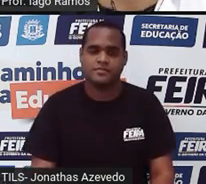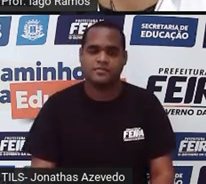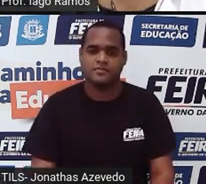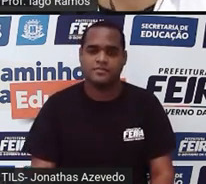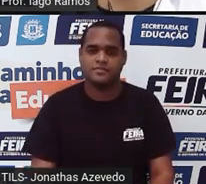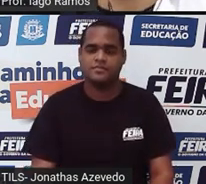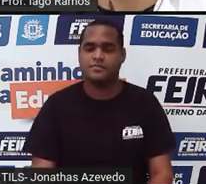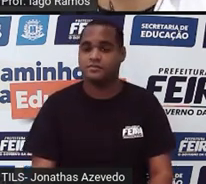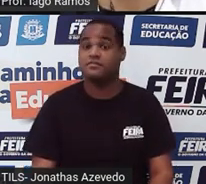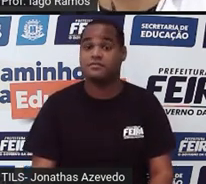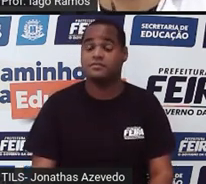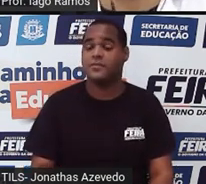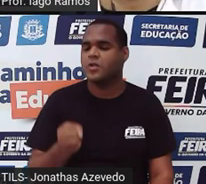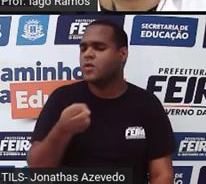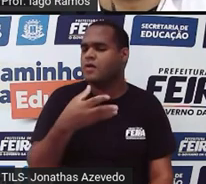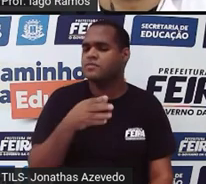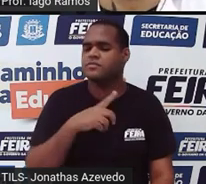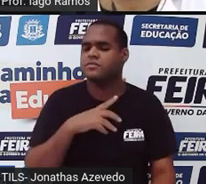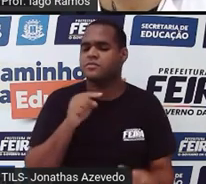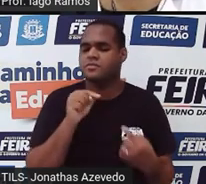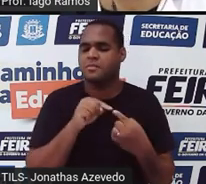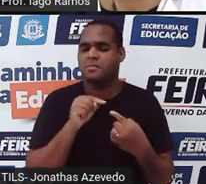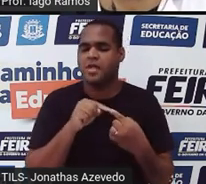a nova sequência vai ser